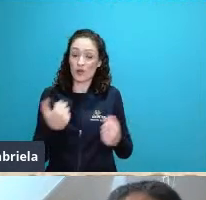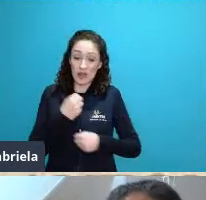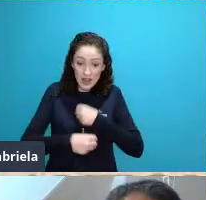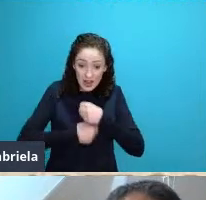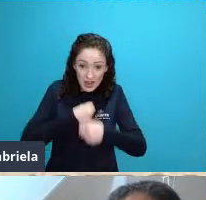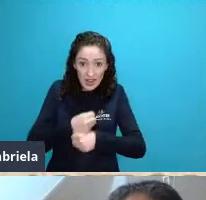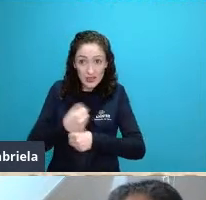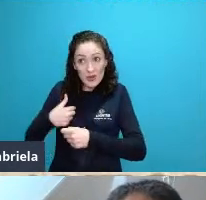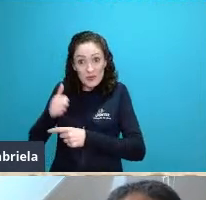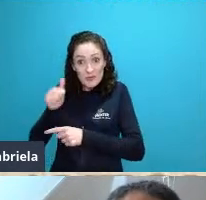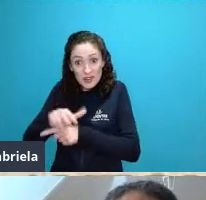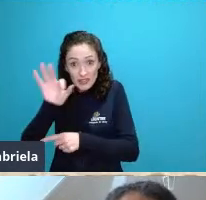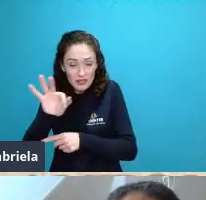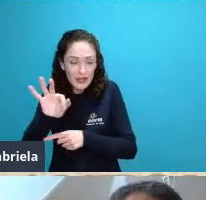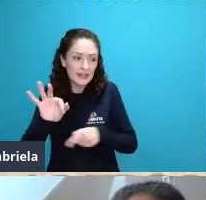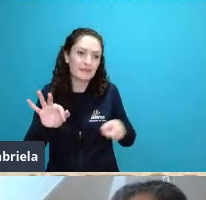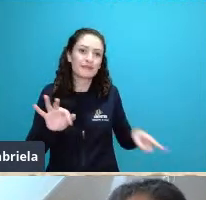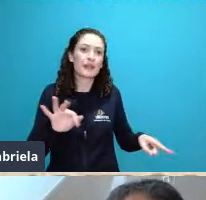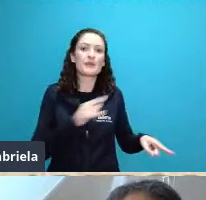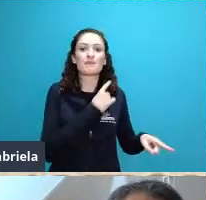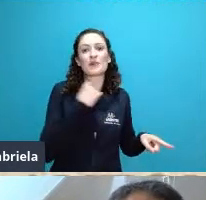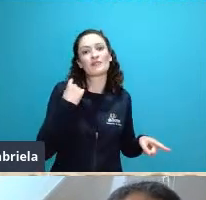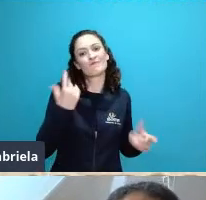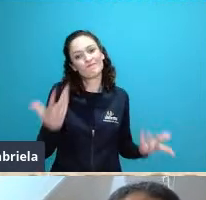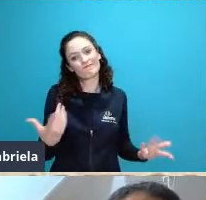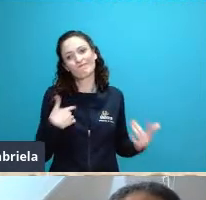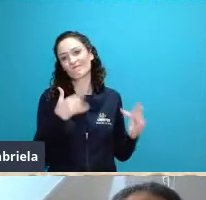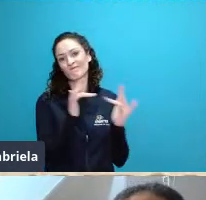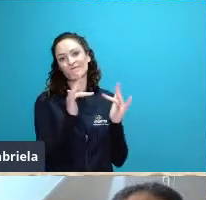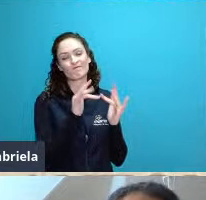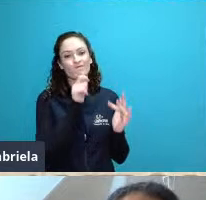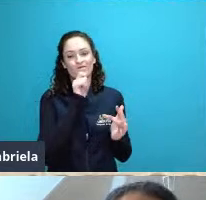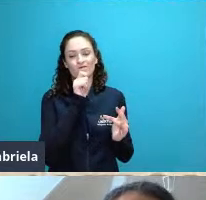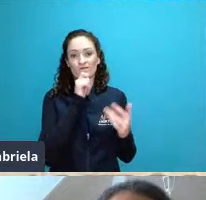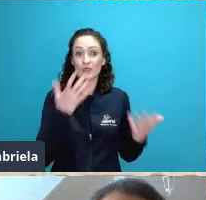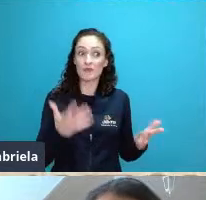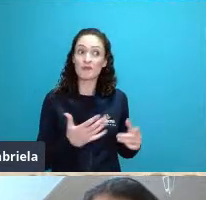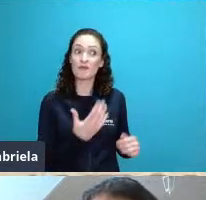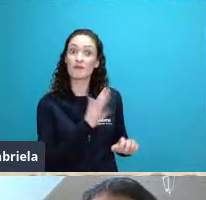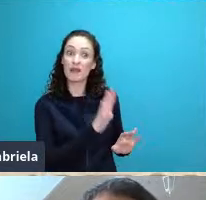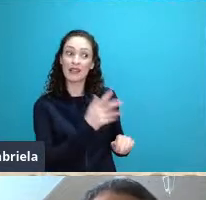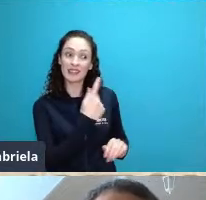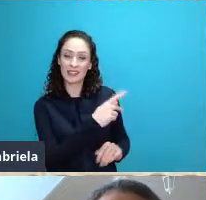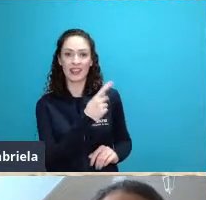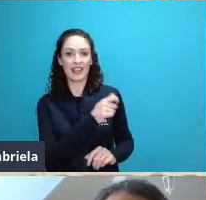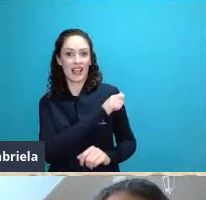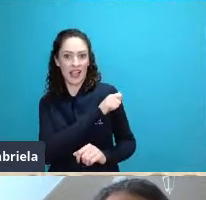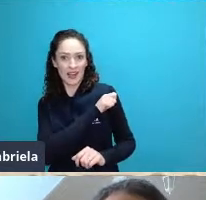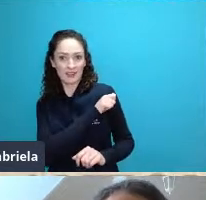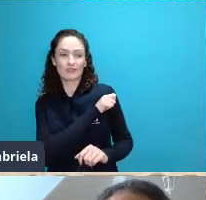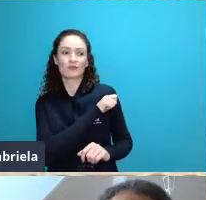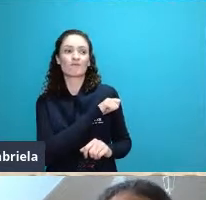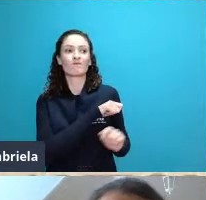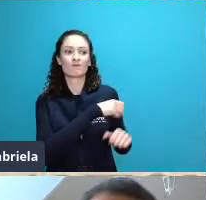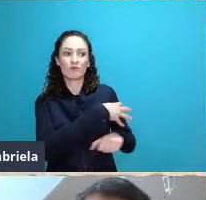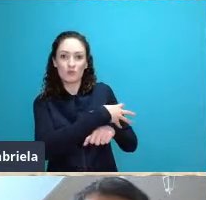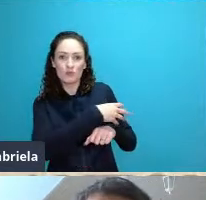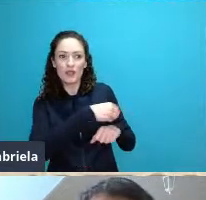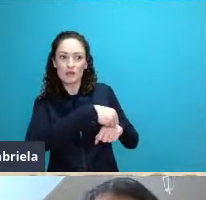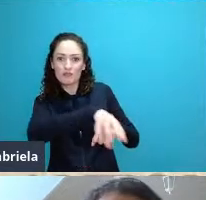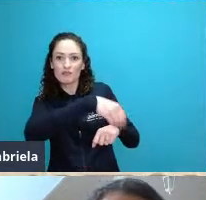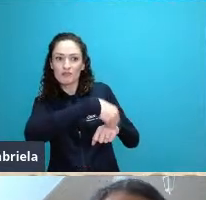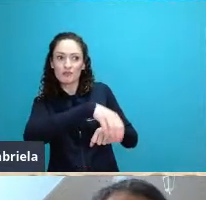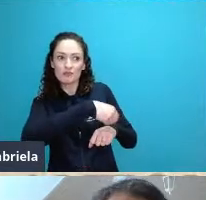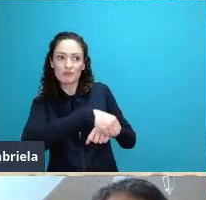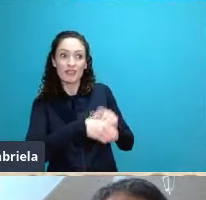discípulos do Cristofoletti né os orientandos do Cristofoletti acabaram influenciando também um pouco no